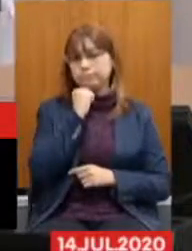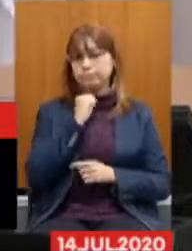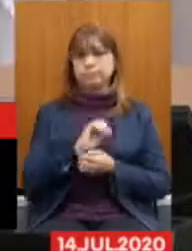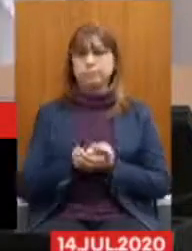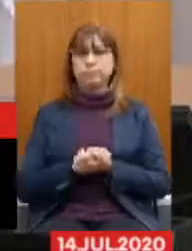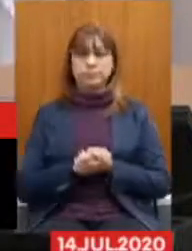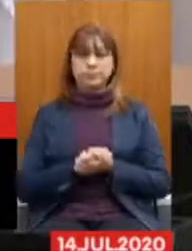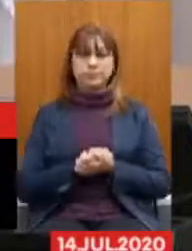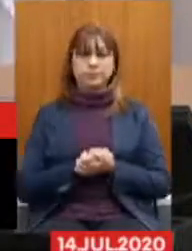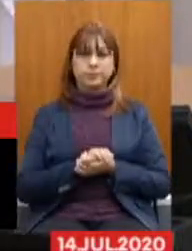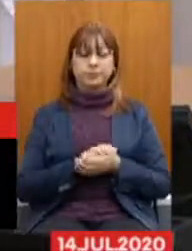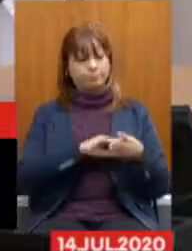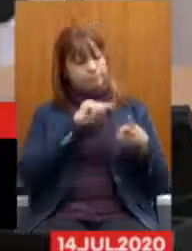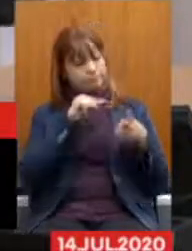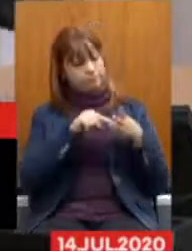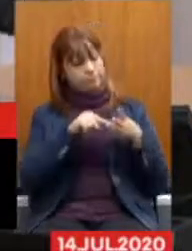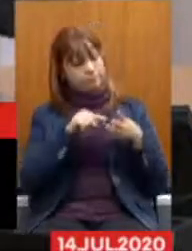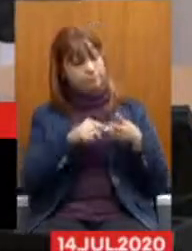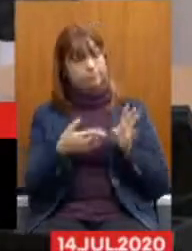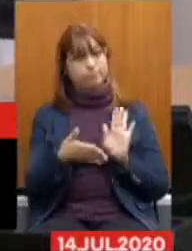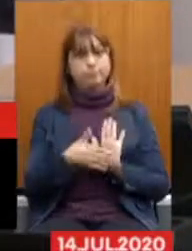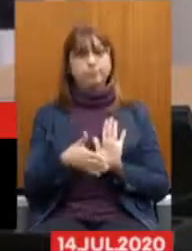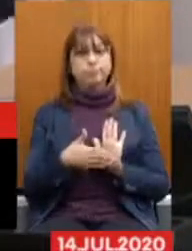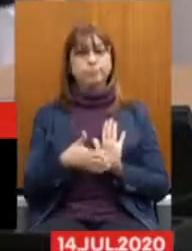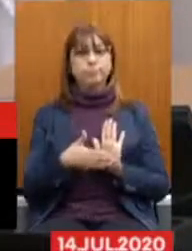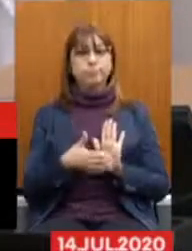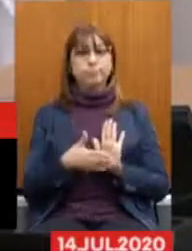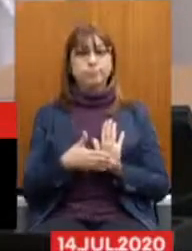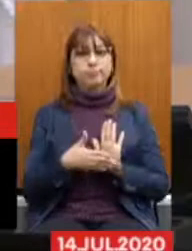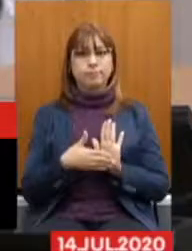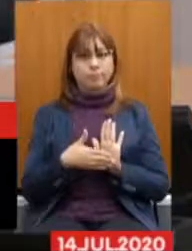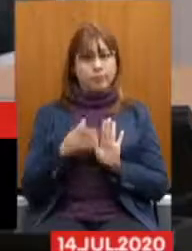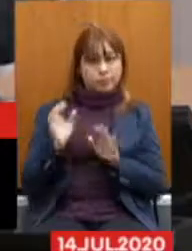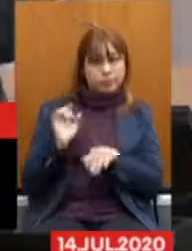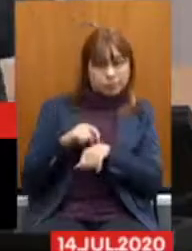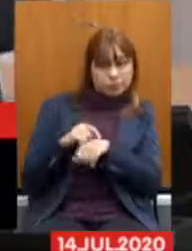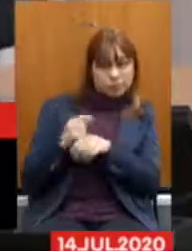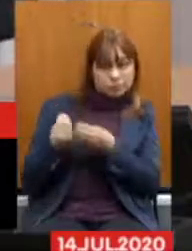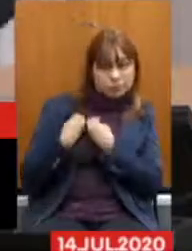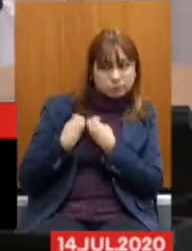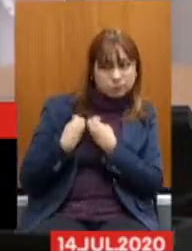E agora a terceira proposta, se você me dá mais um tempinho,